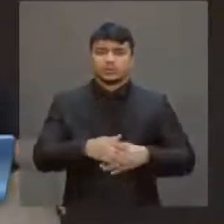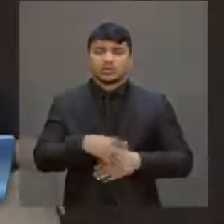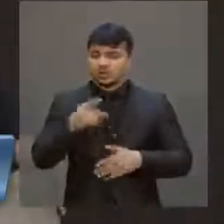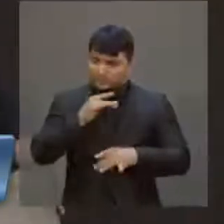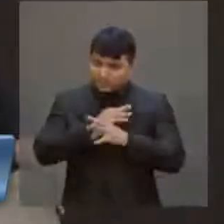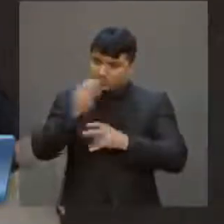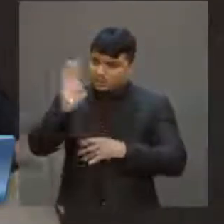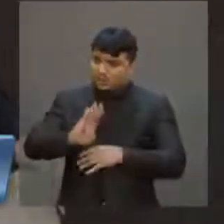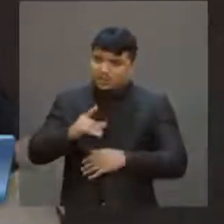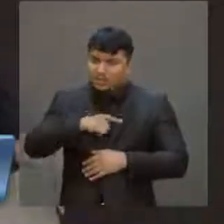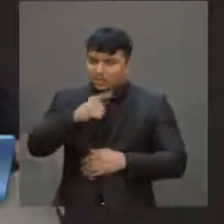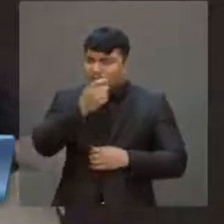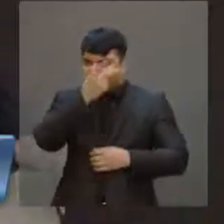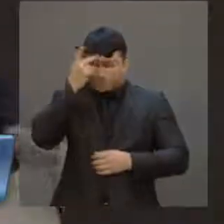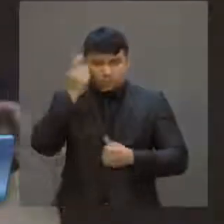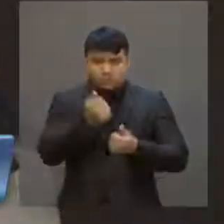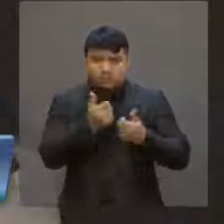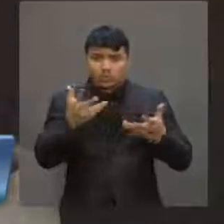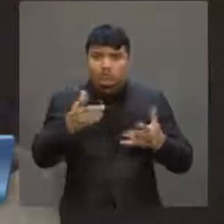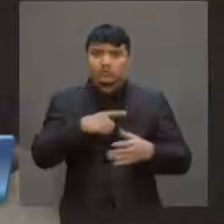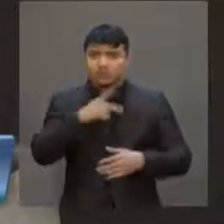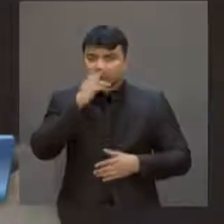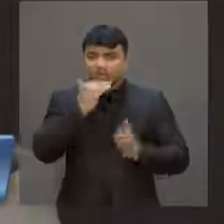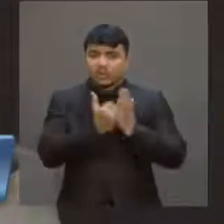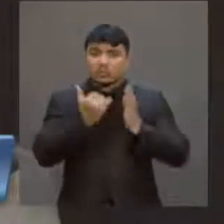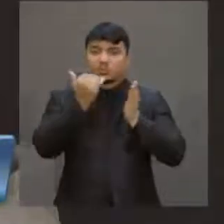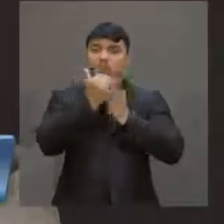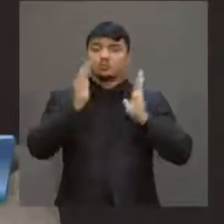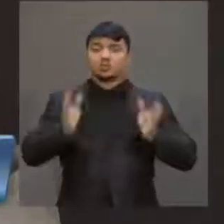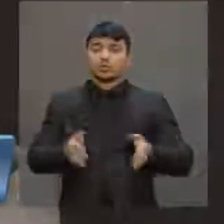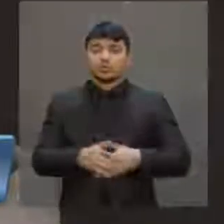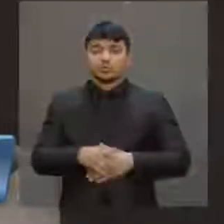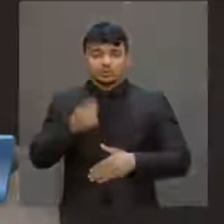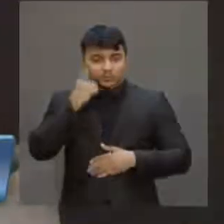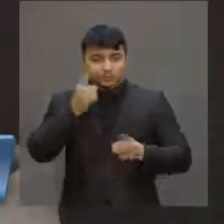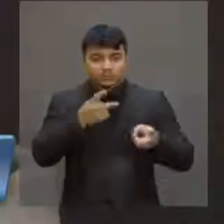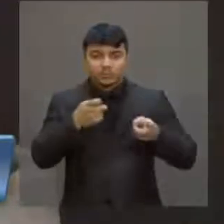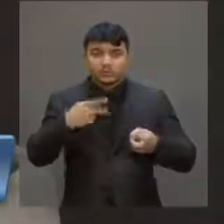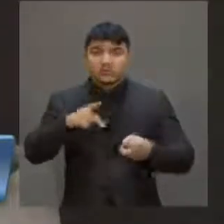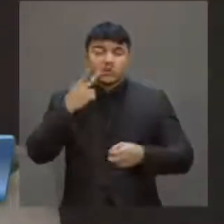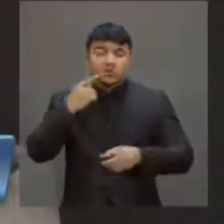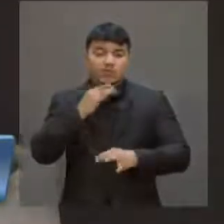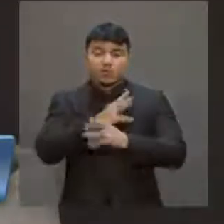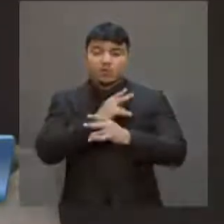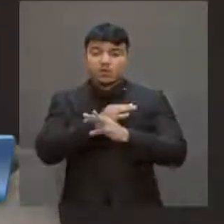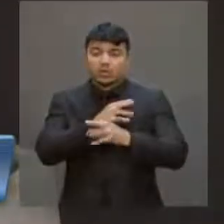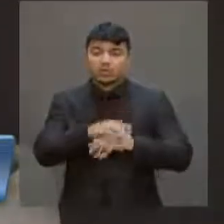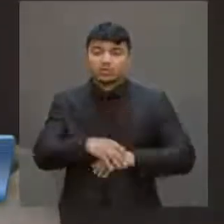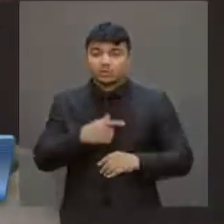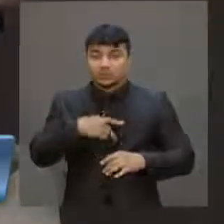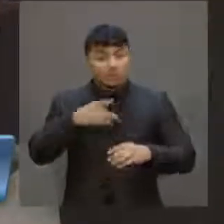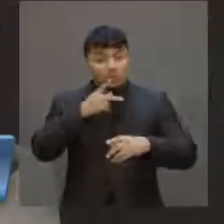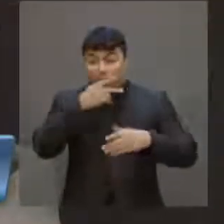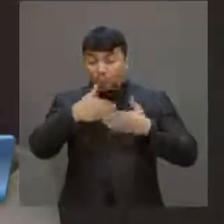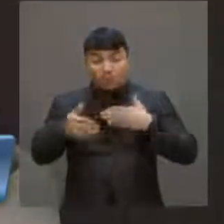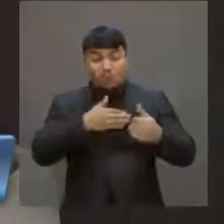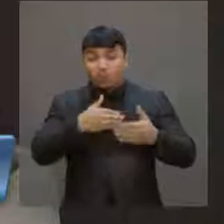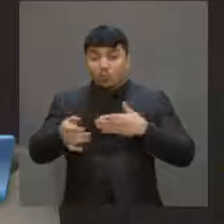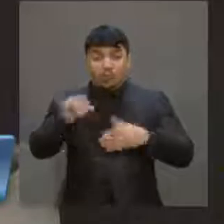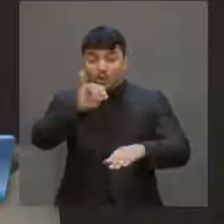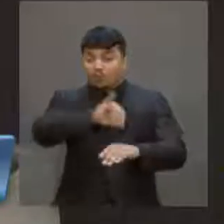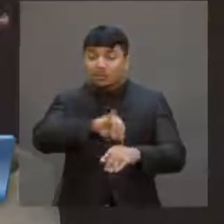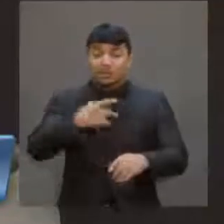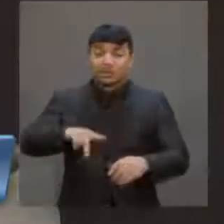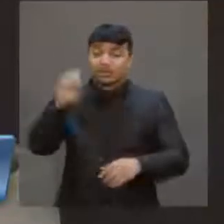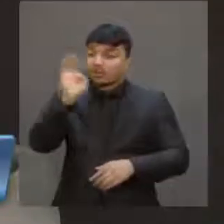brasileira que o número de pessoas em situação de rua não tenha crescido. Basta andar no centro de Fortaleza, no centro de qualquer capital brasileira.